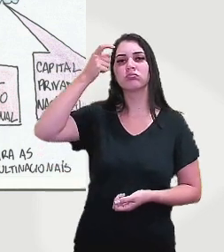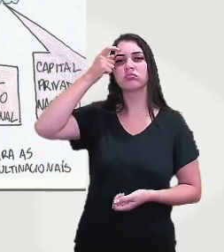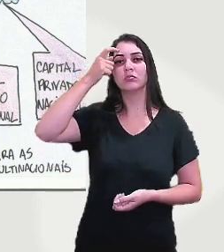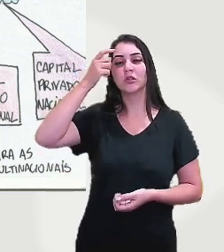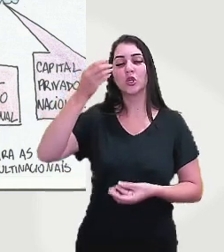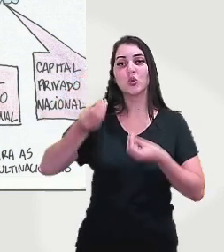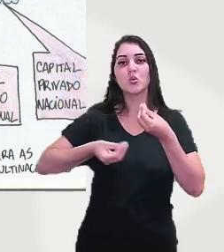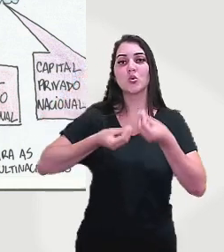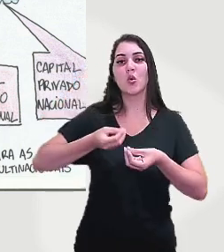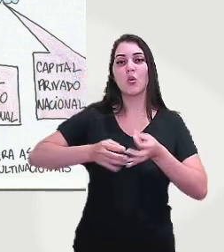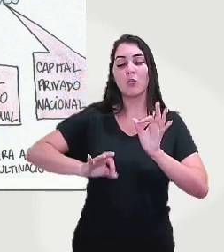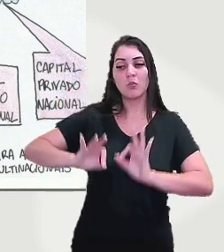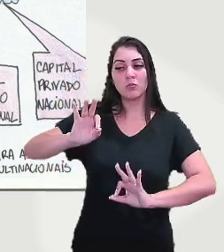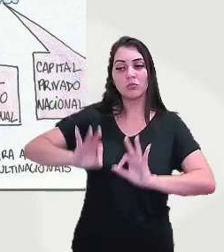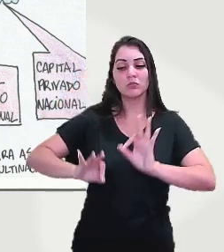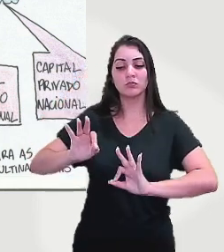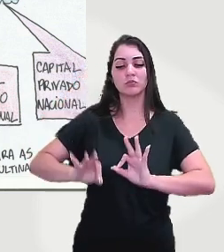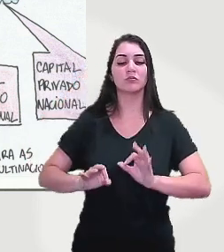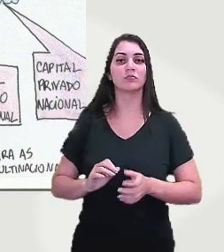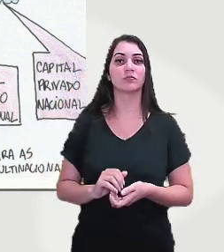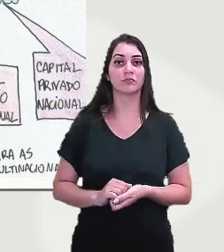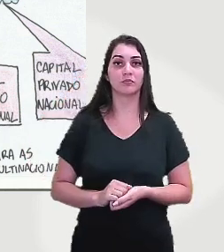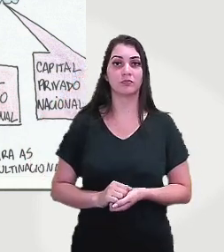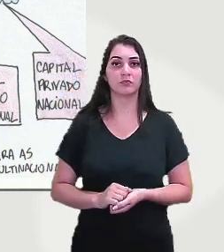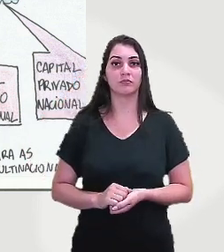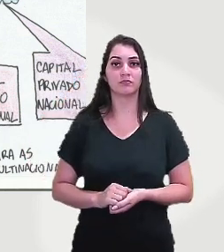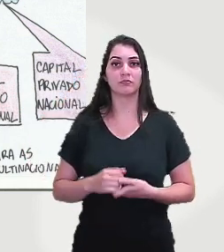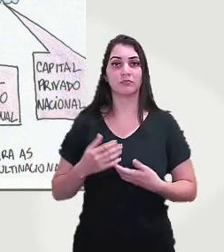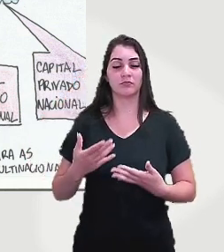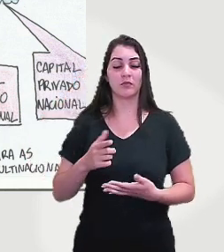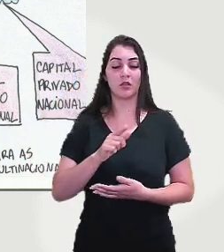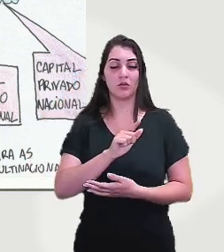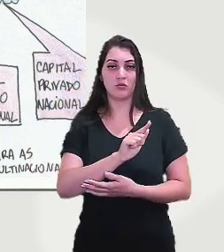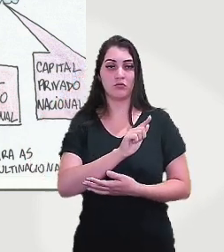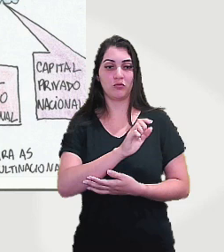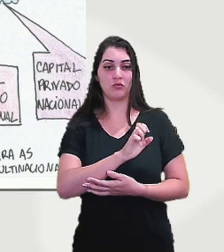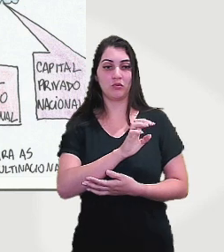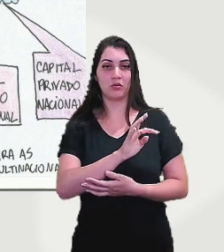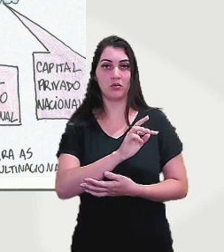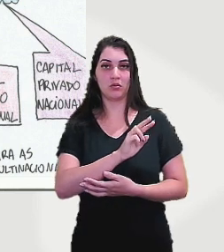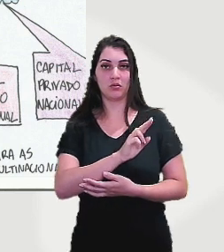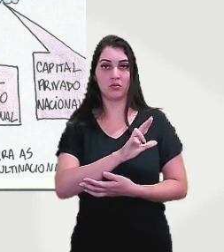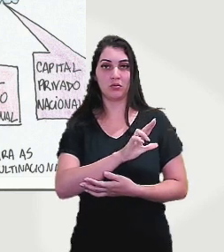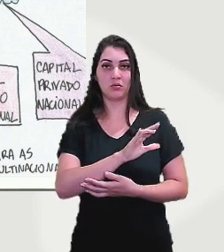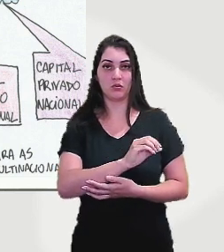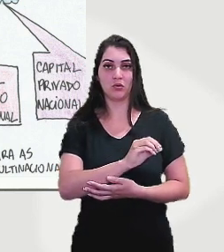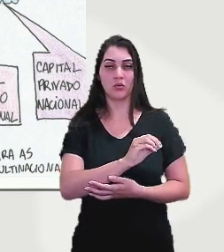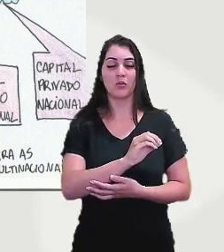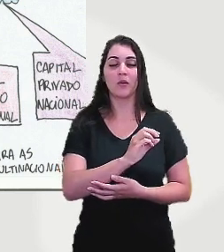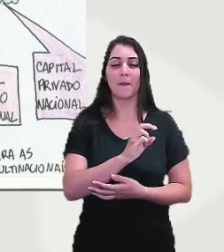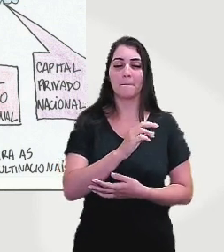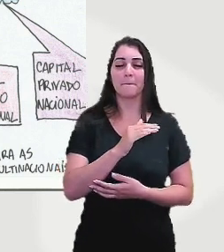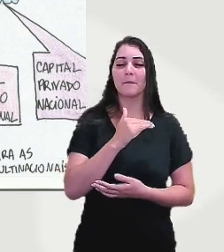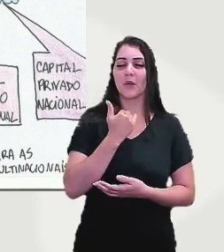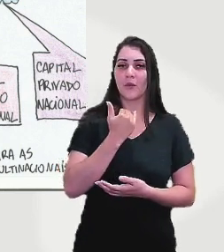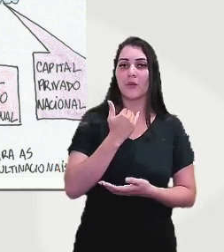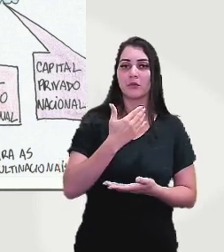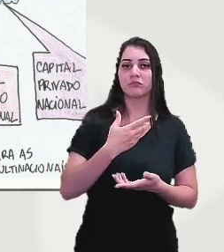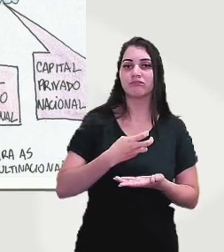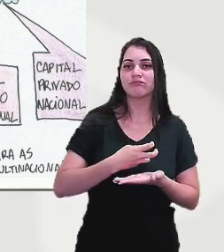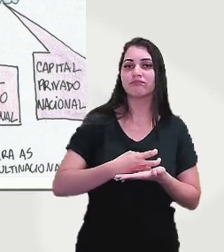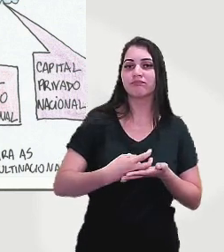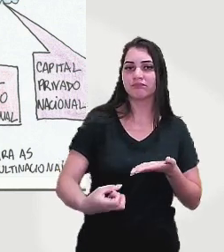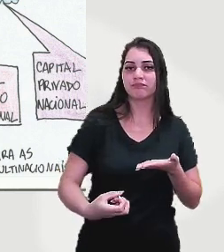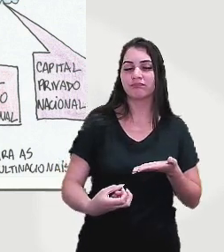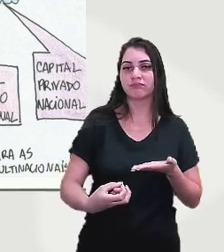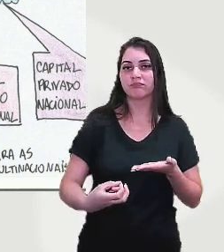a organização e o Getúlio Vargas ele morre, ele se suicida, logo em